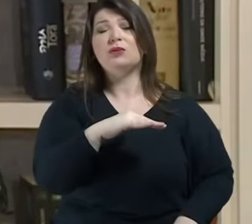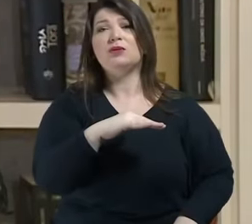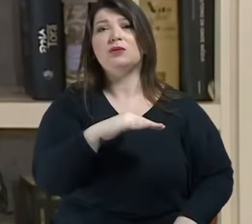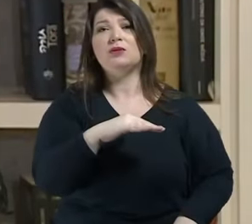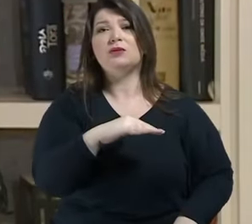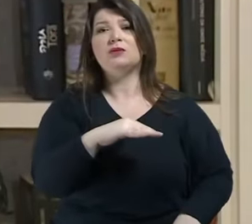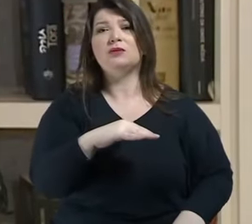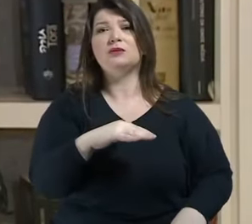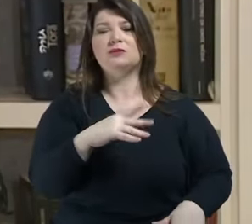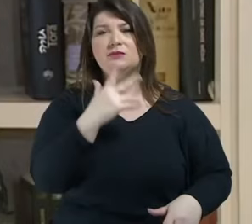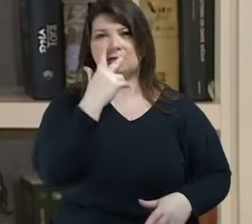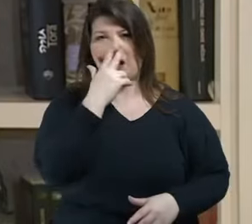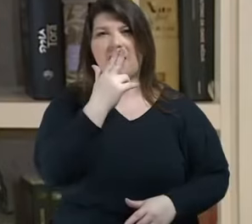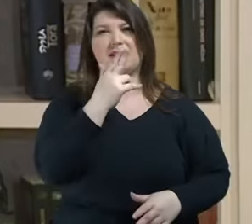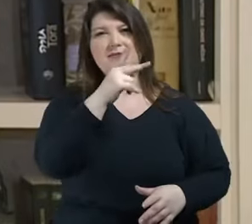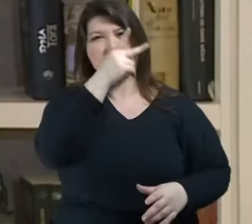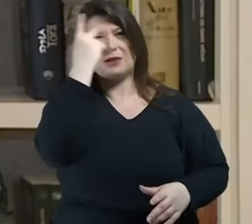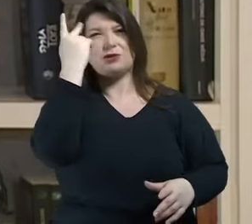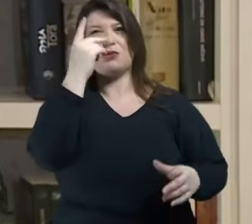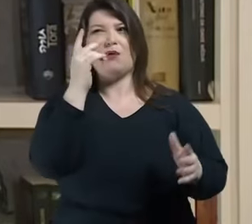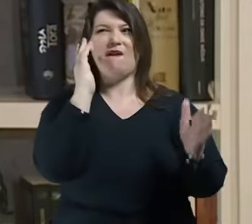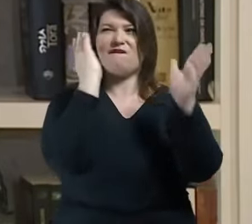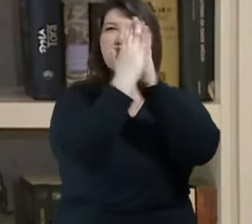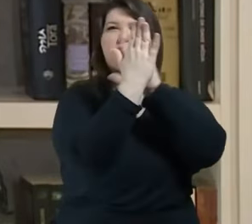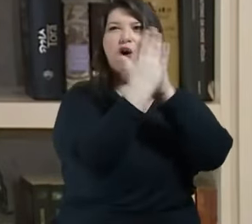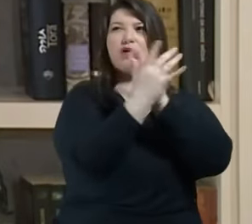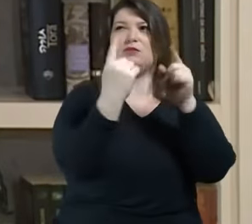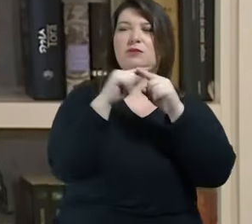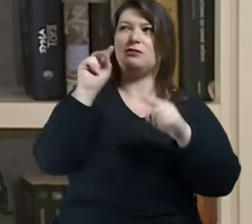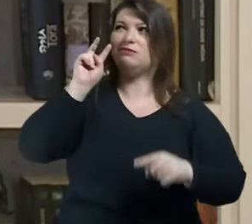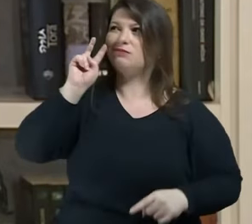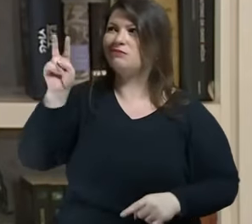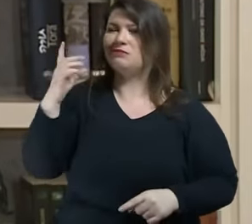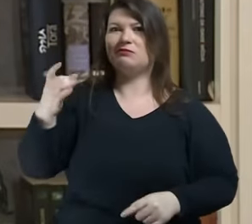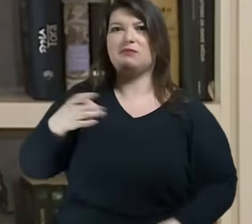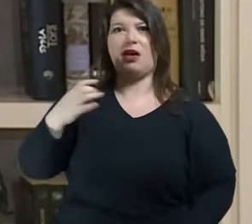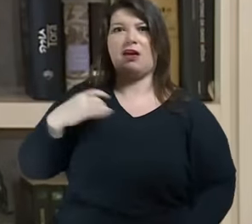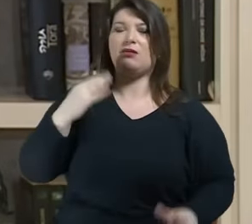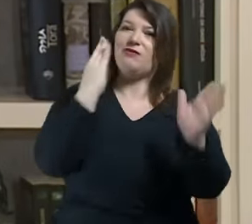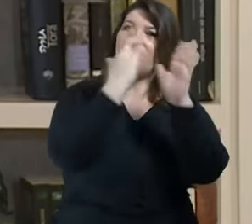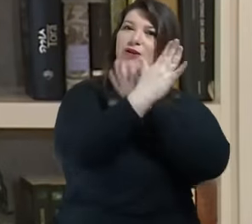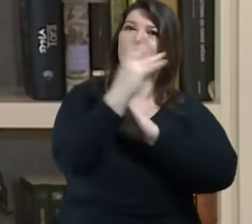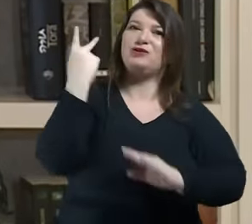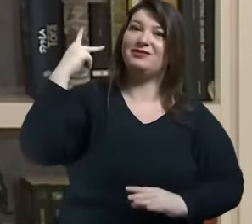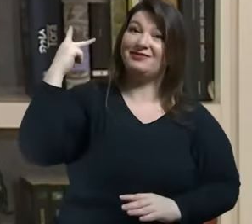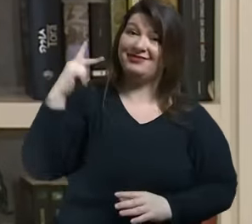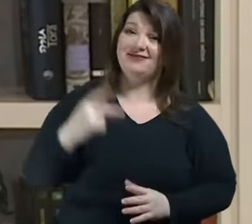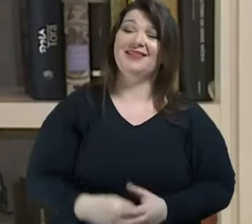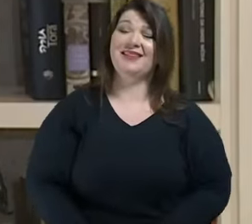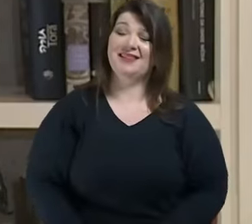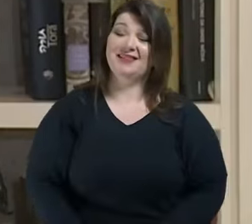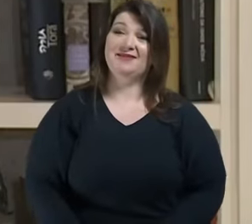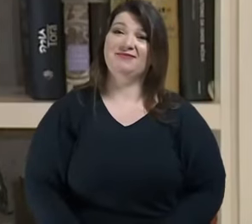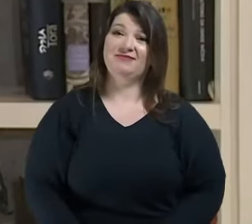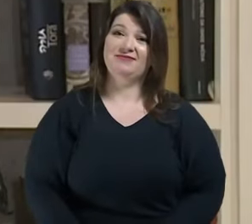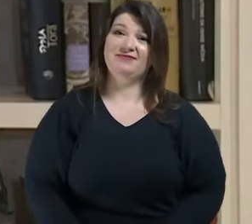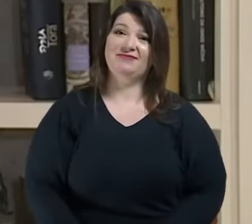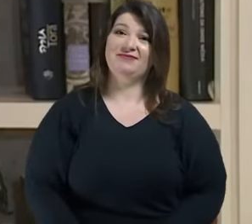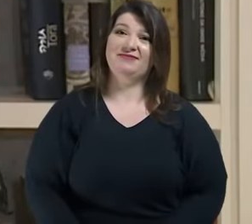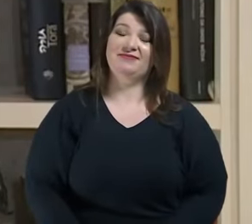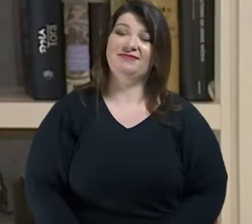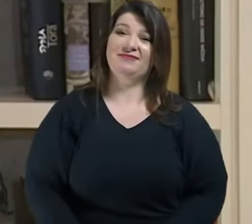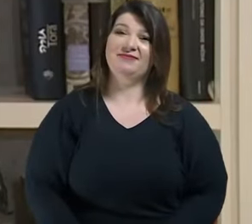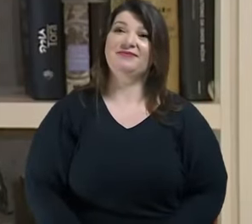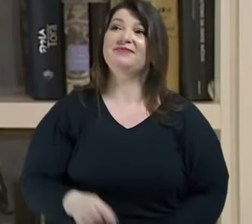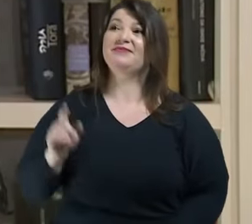todos os outros fogem dele tem medo ou tentam destruí-lo ele é incapaz de aceitar o mundo